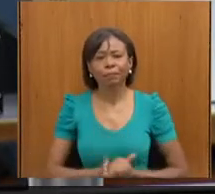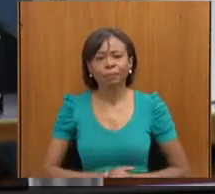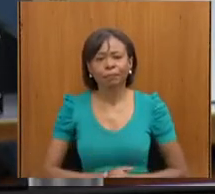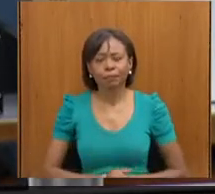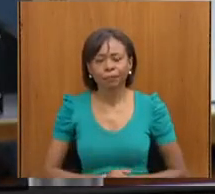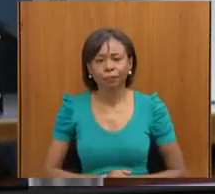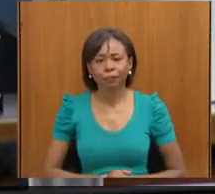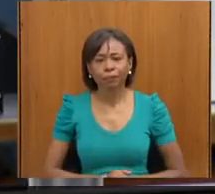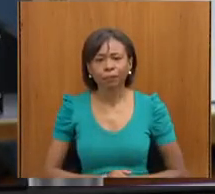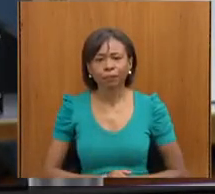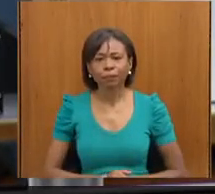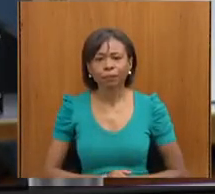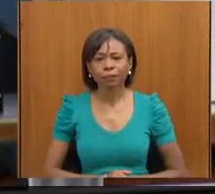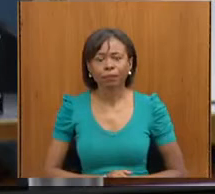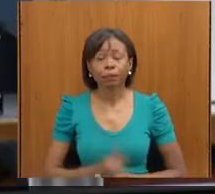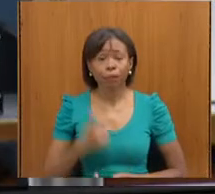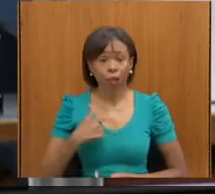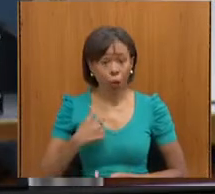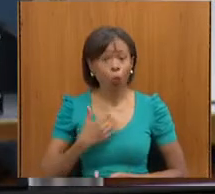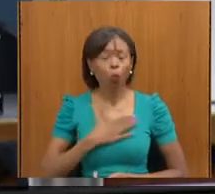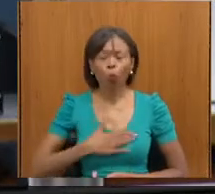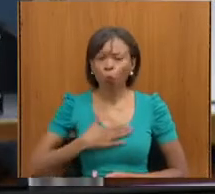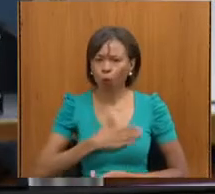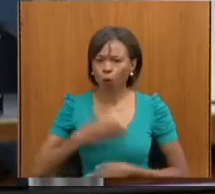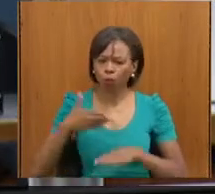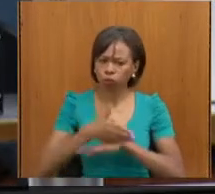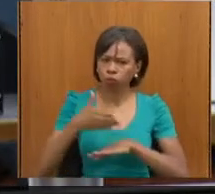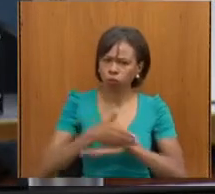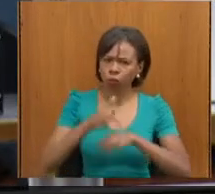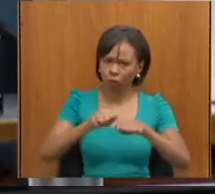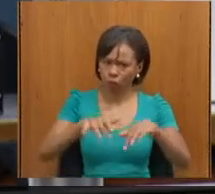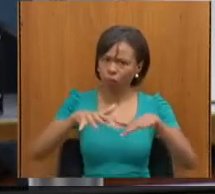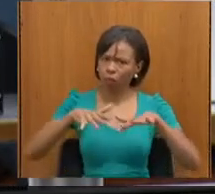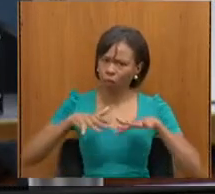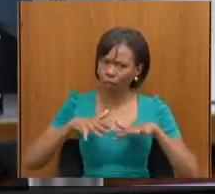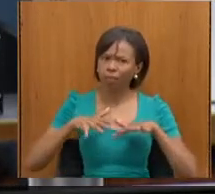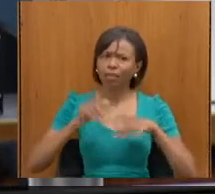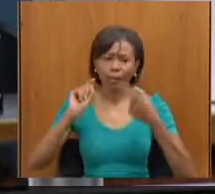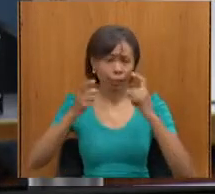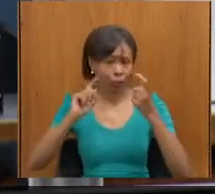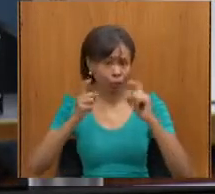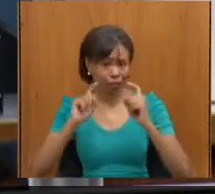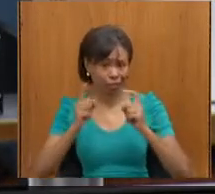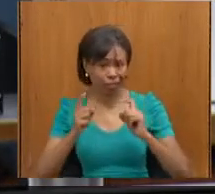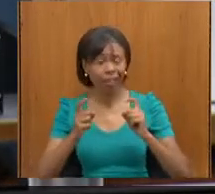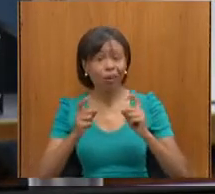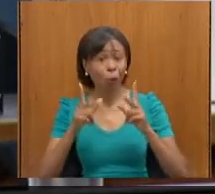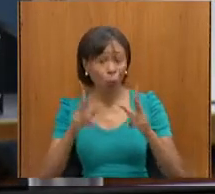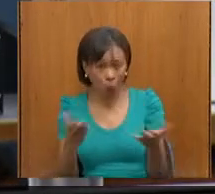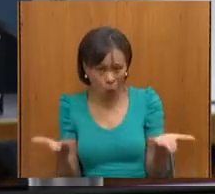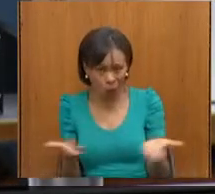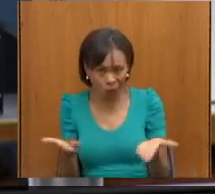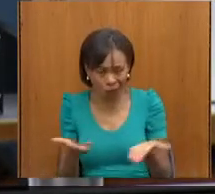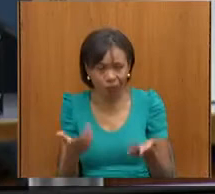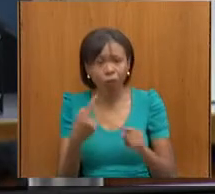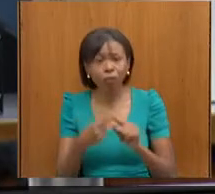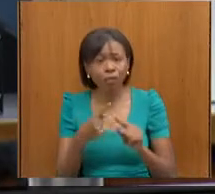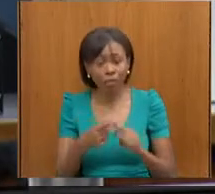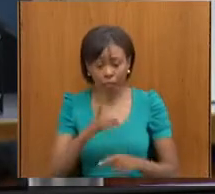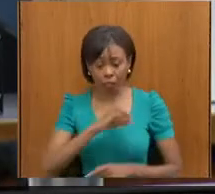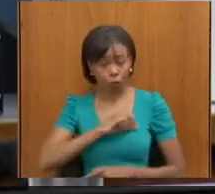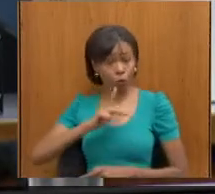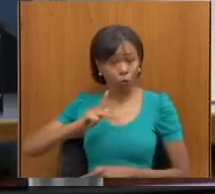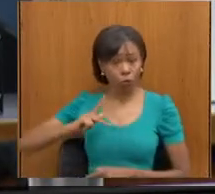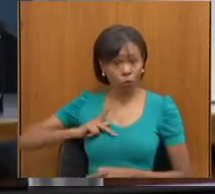Eu gosto muito de participar de audiência pública e de encontros públicos como esse, porque a defensoria é meio que uma caixa de